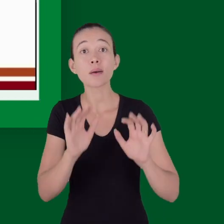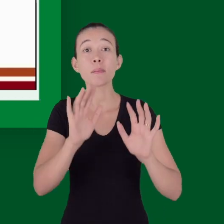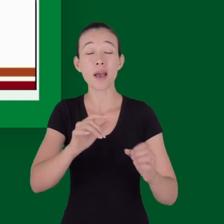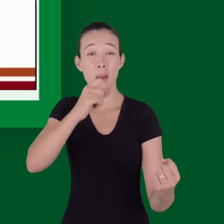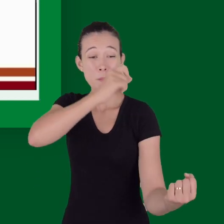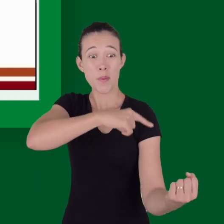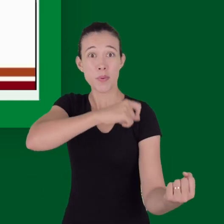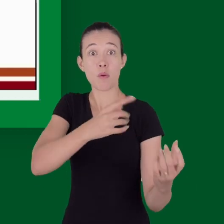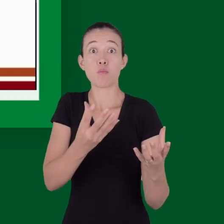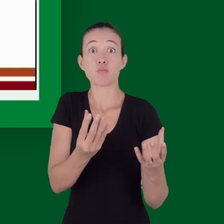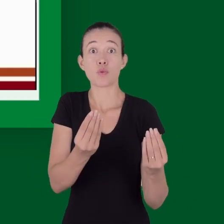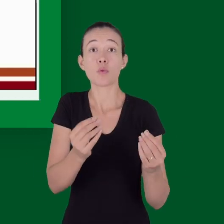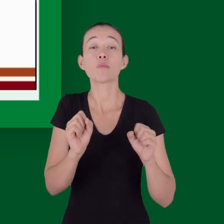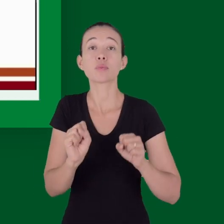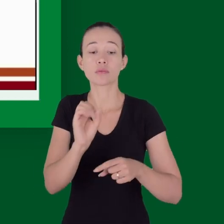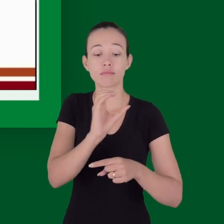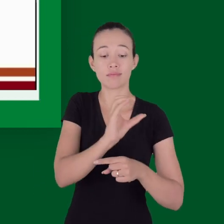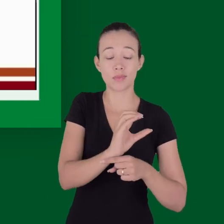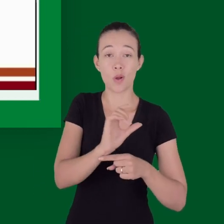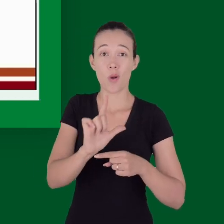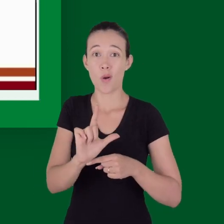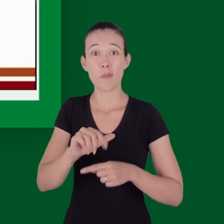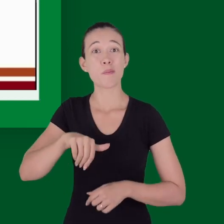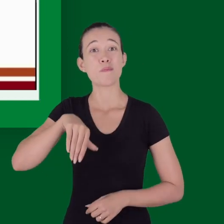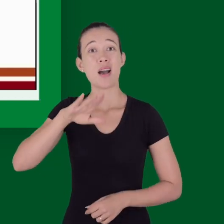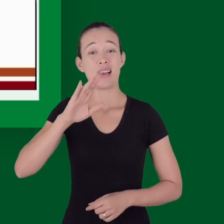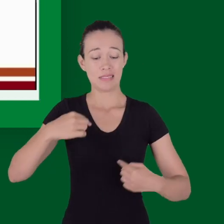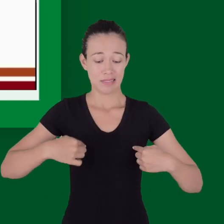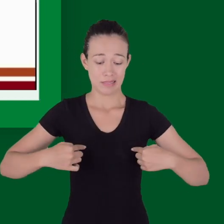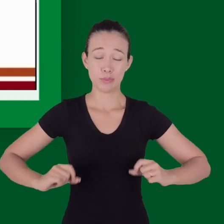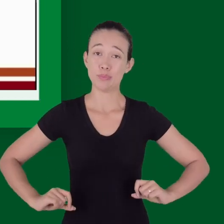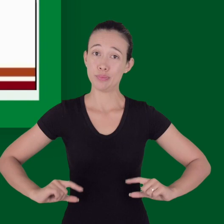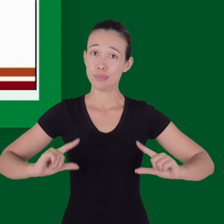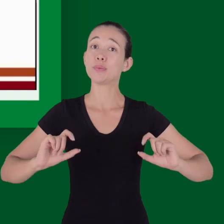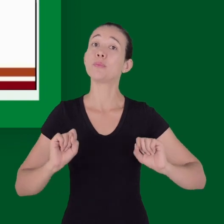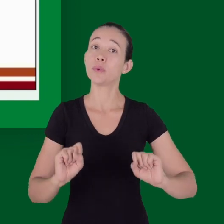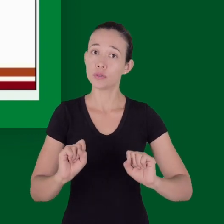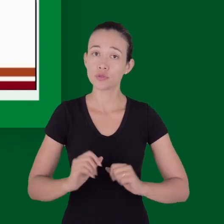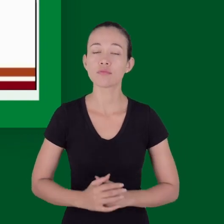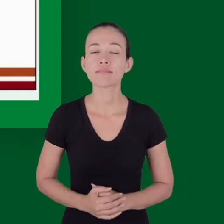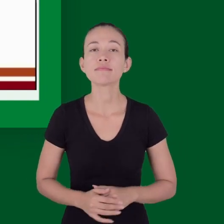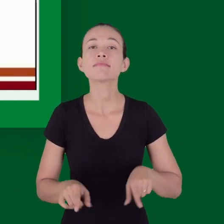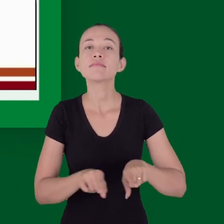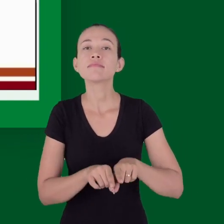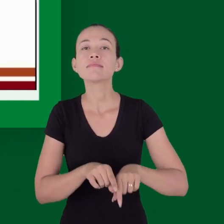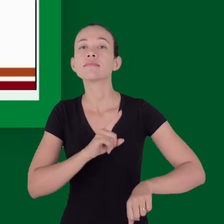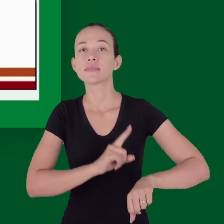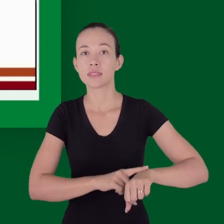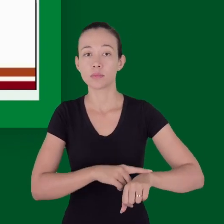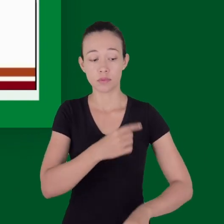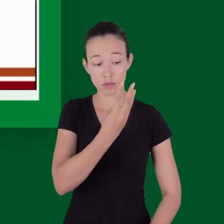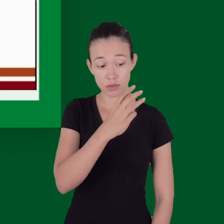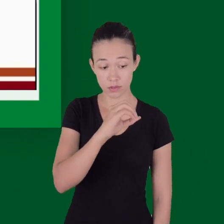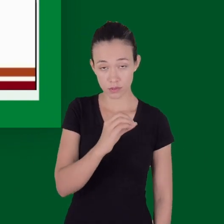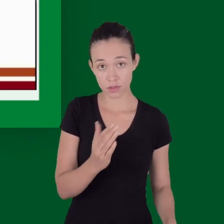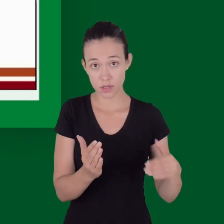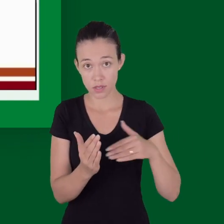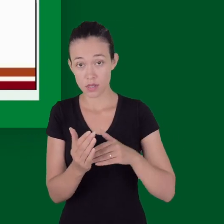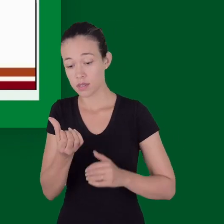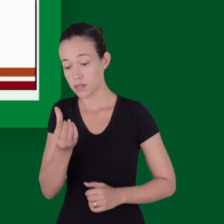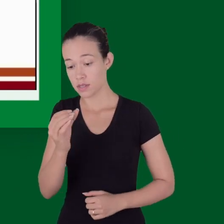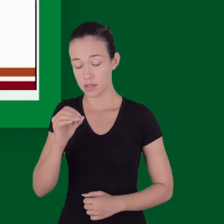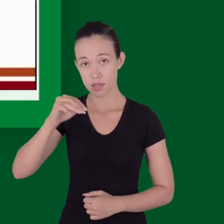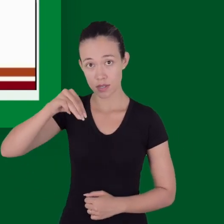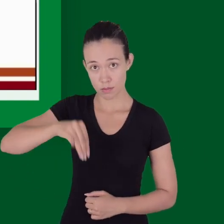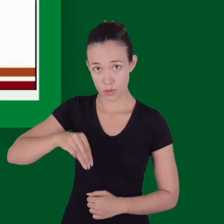sono fisiológico é uma alternativa aceitável mas em grandes quantidades o risco de hipercloremia existe